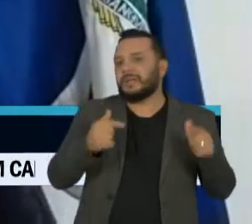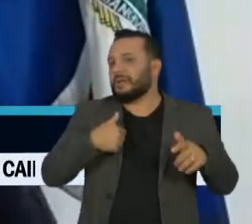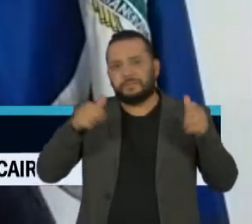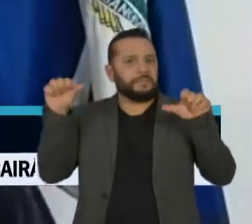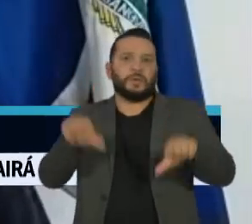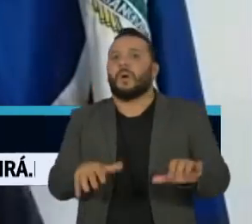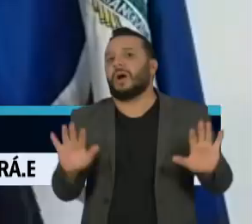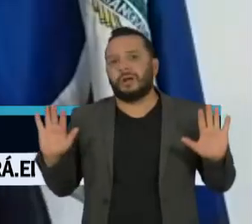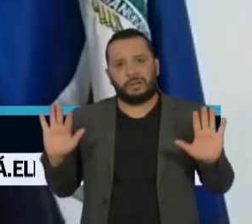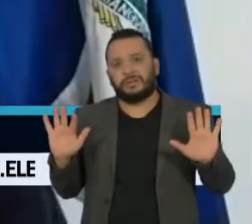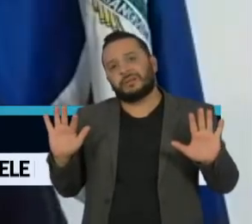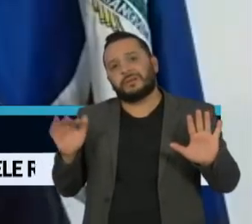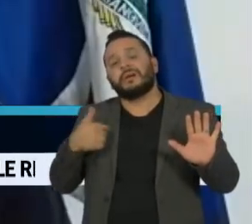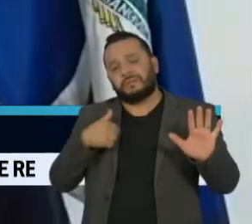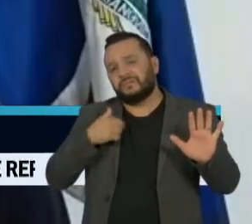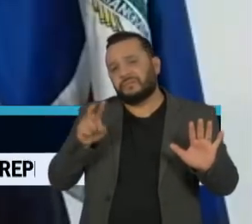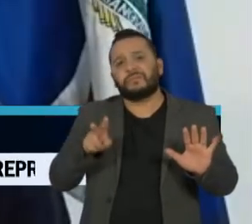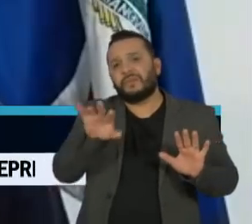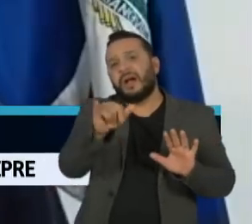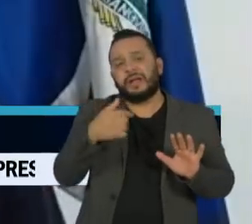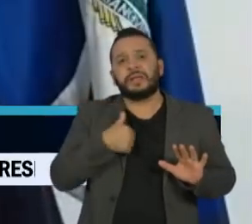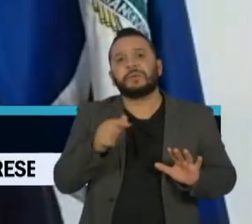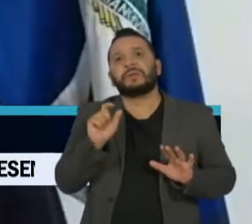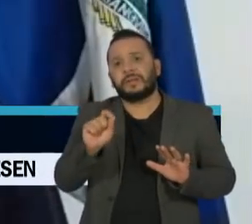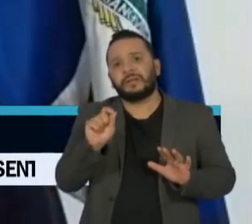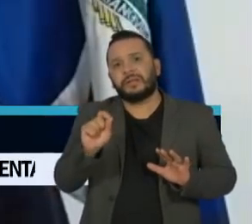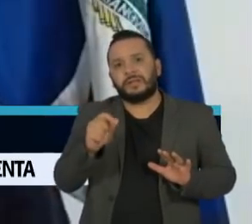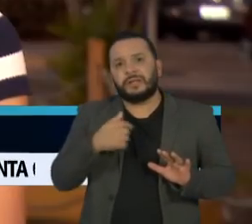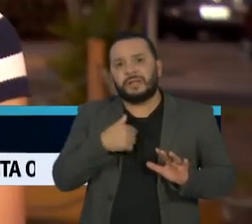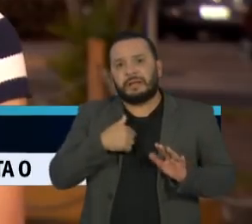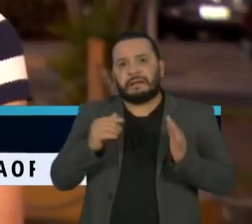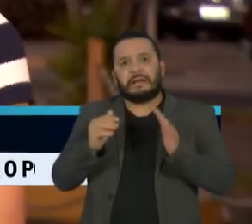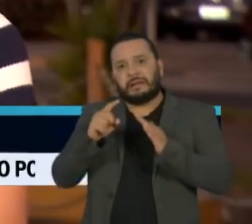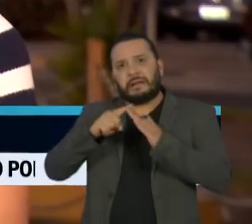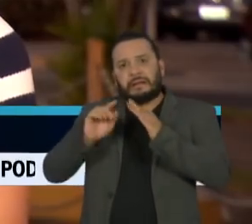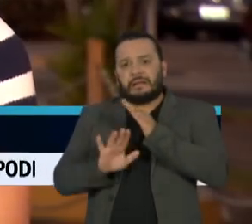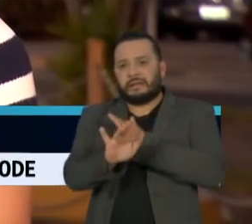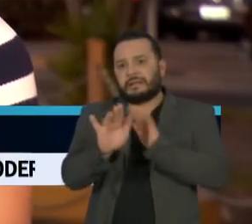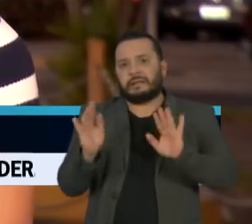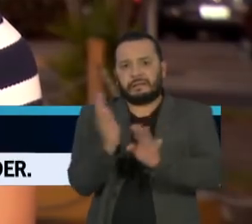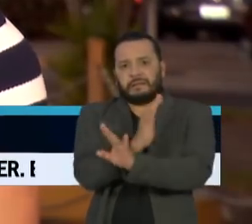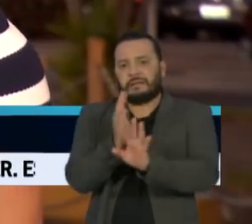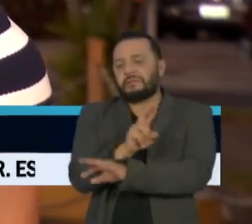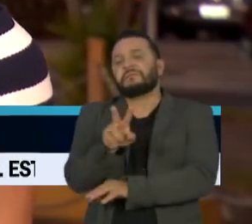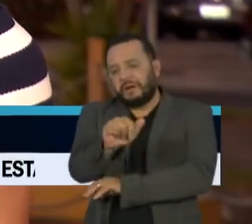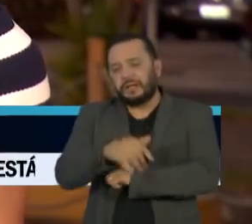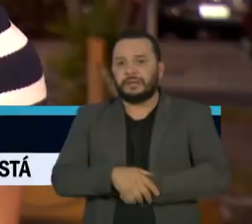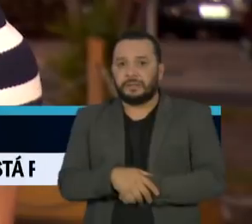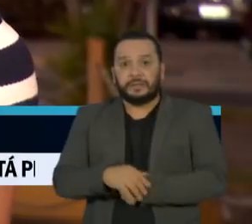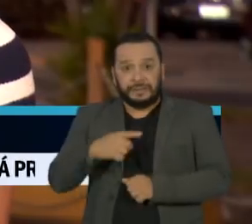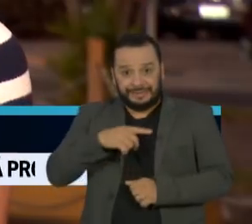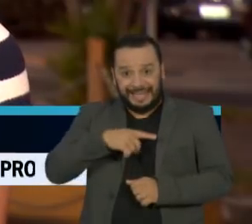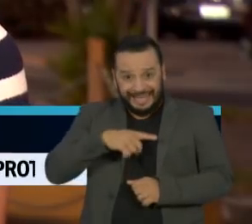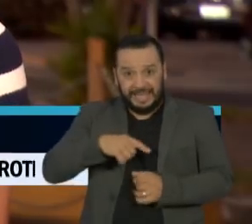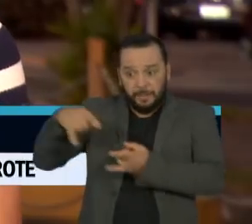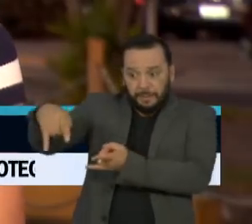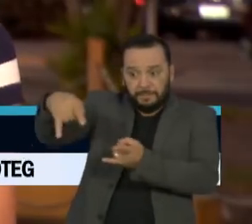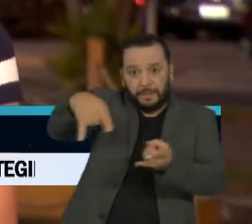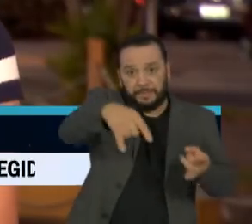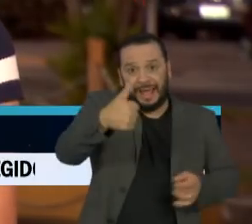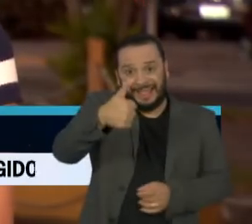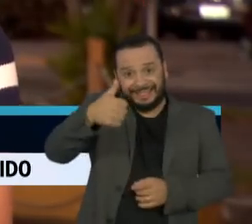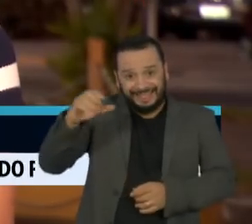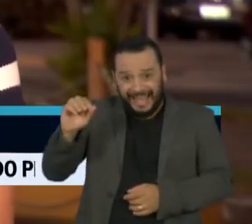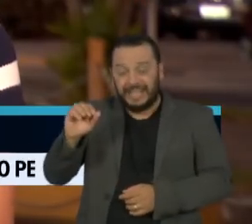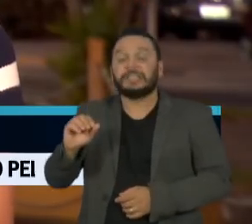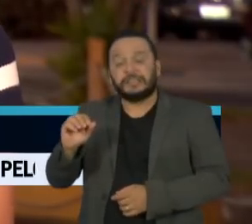divertir e acabar diminuindo a taxa de isolamento. A cada 10 leitos de UTI para pacientes com Covid-19, nos